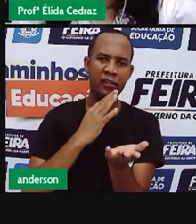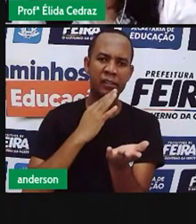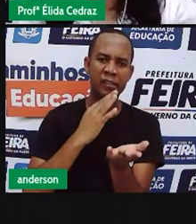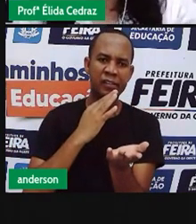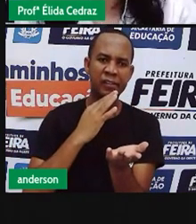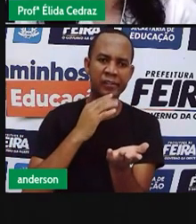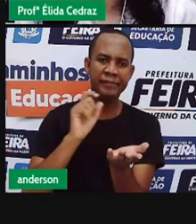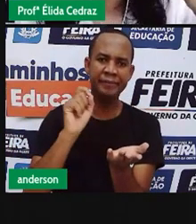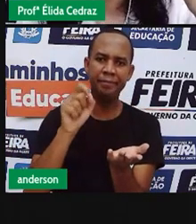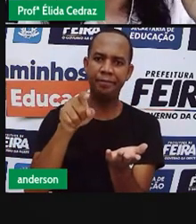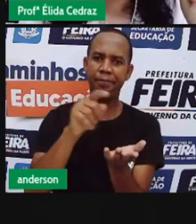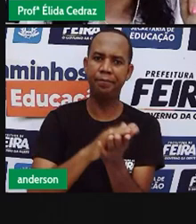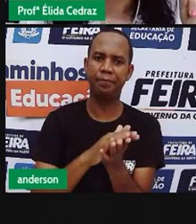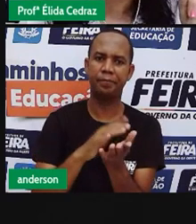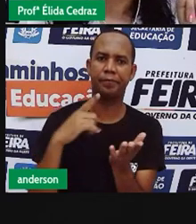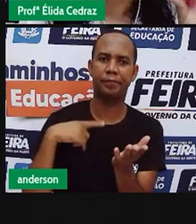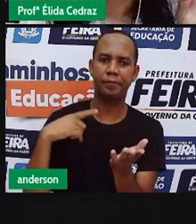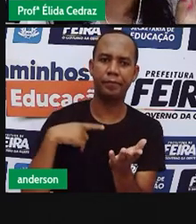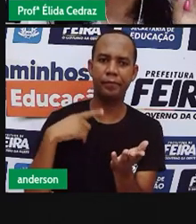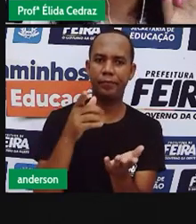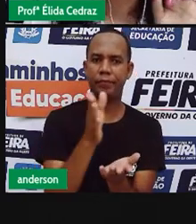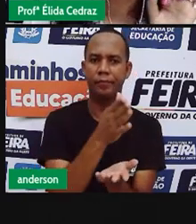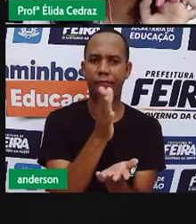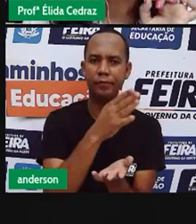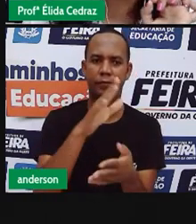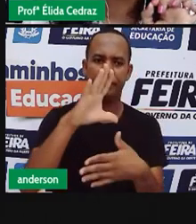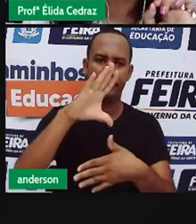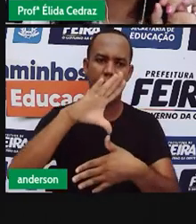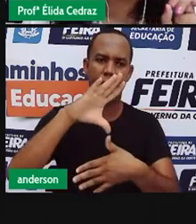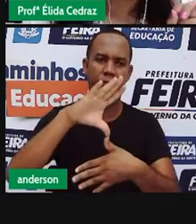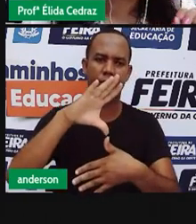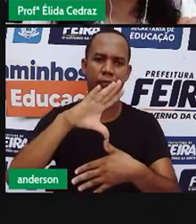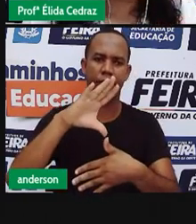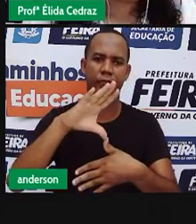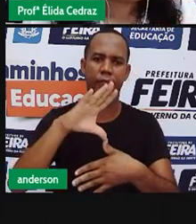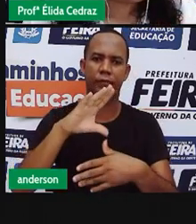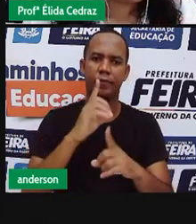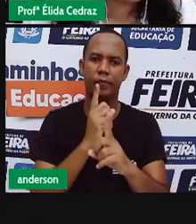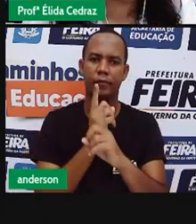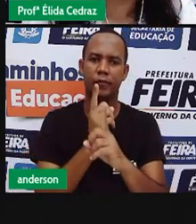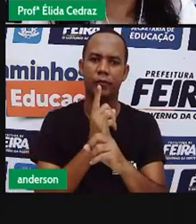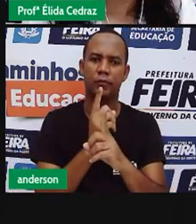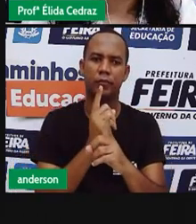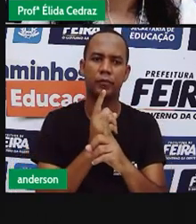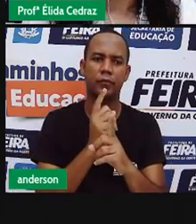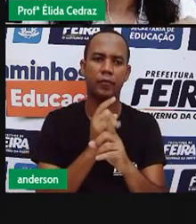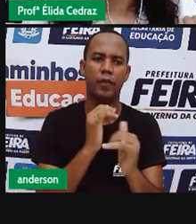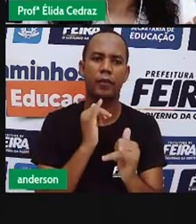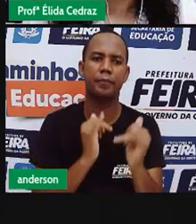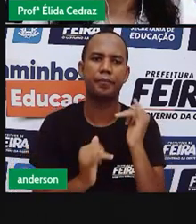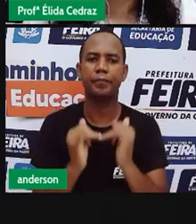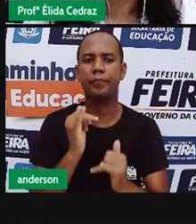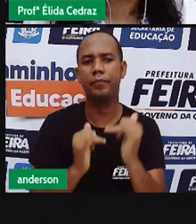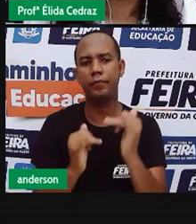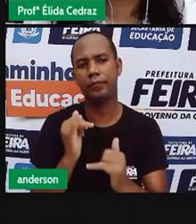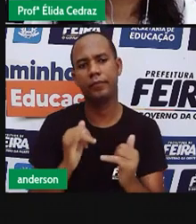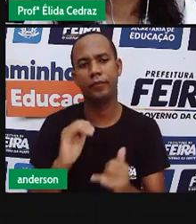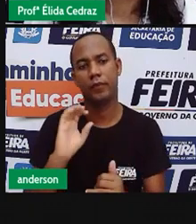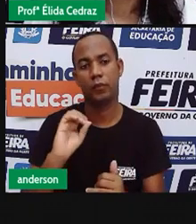Aqui ao lado, tem um mapa. Esse mapa a gente encontra na internet. Ou,